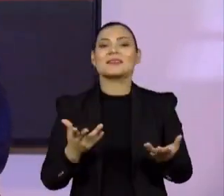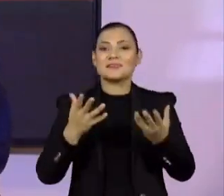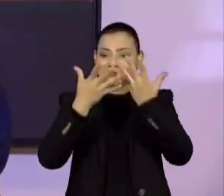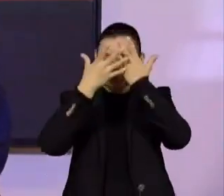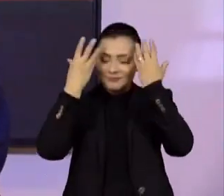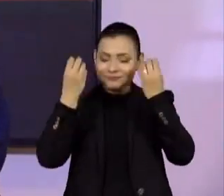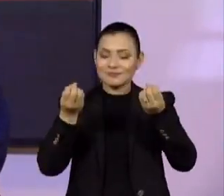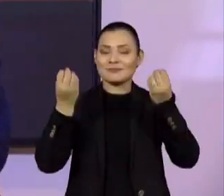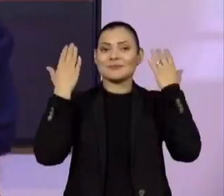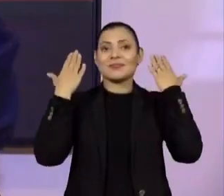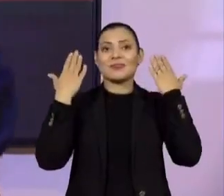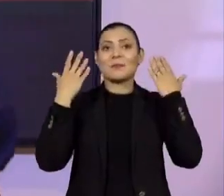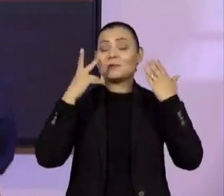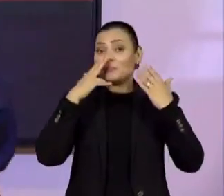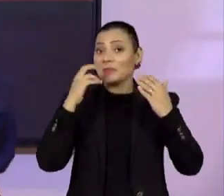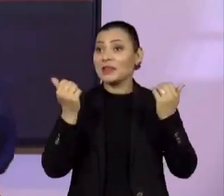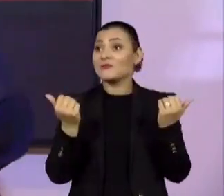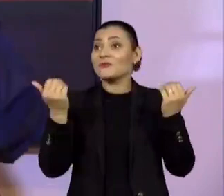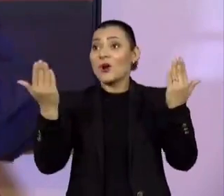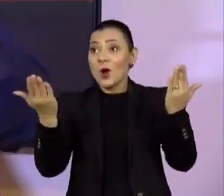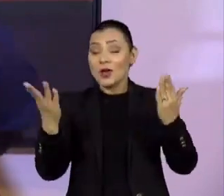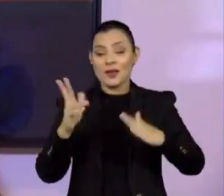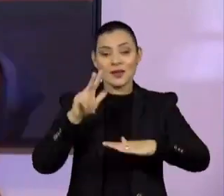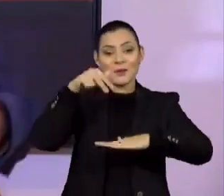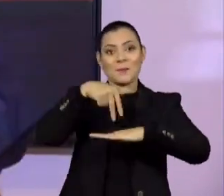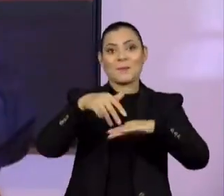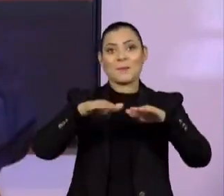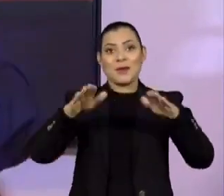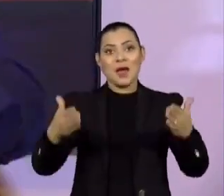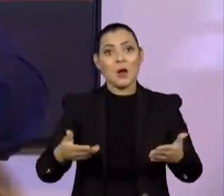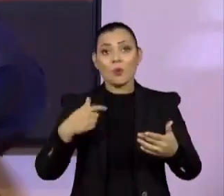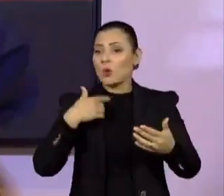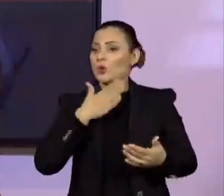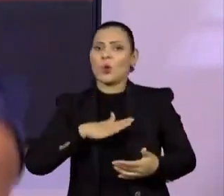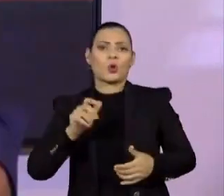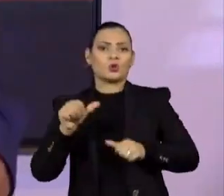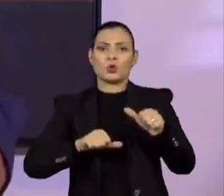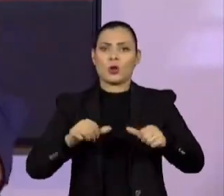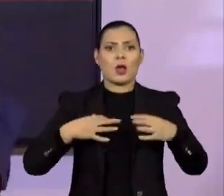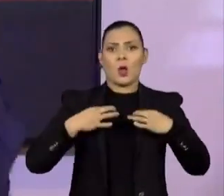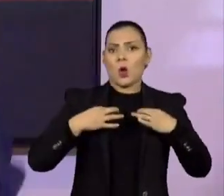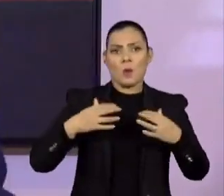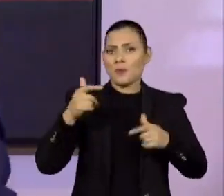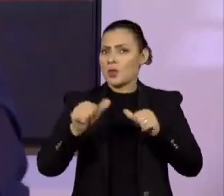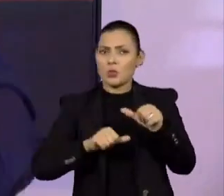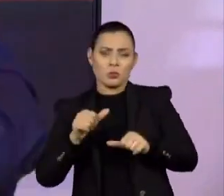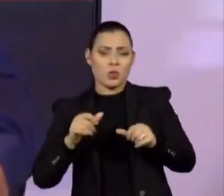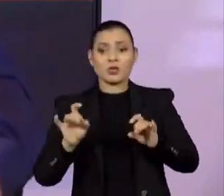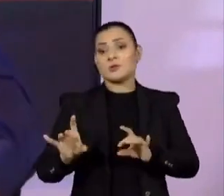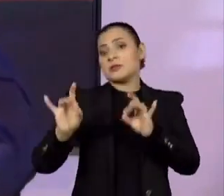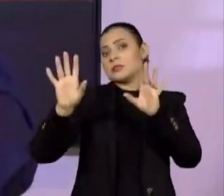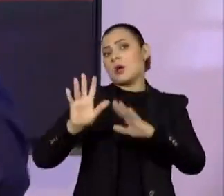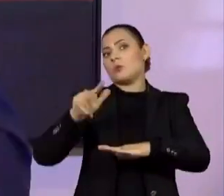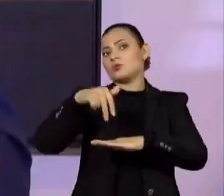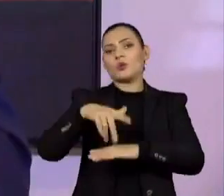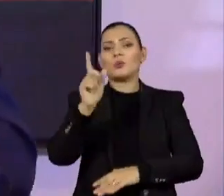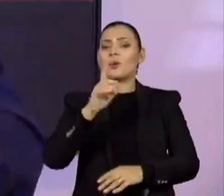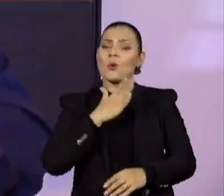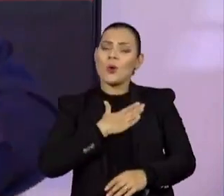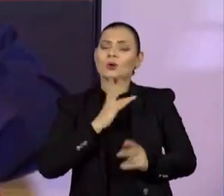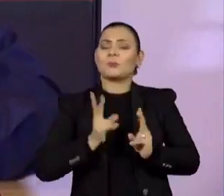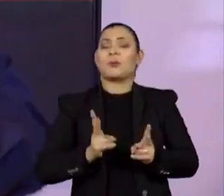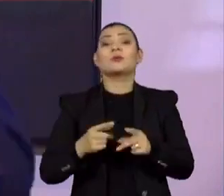fora e no palco. Eu não gosto nem muito de trocar roupa, não gosto de fazer uma roupa especial para o palco.